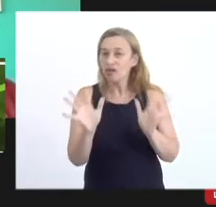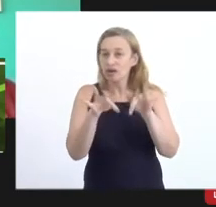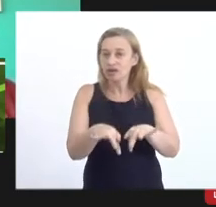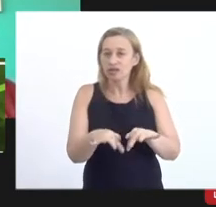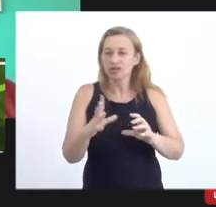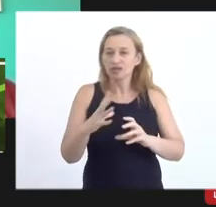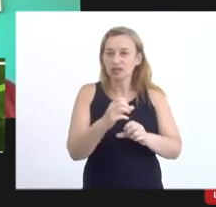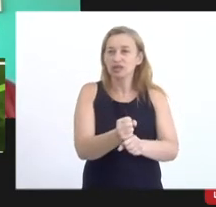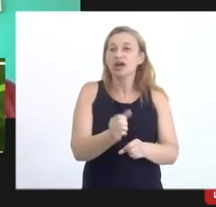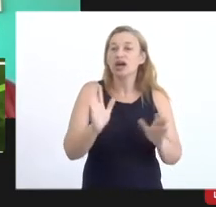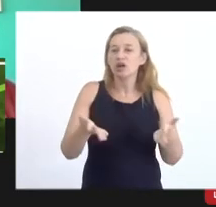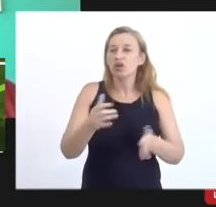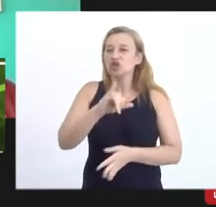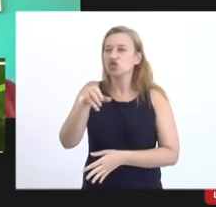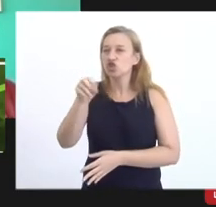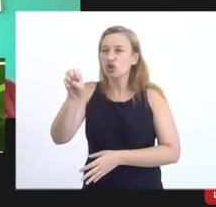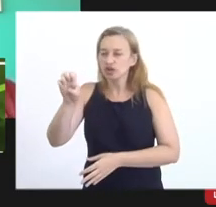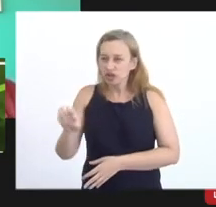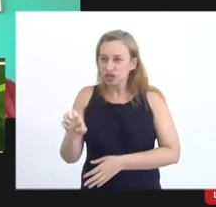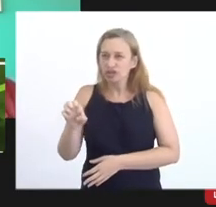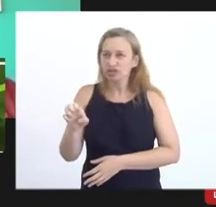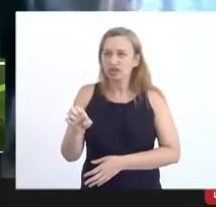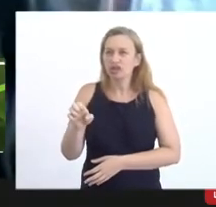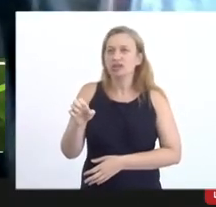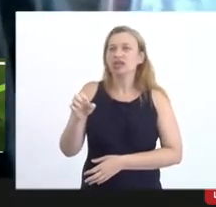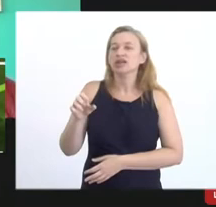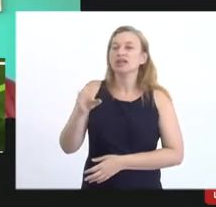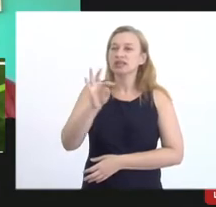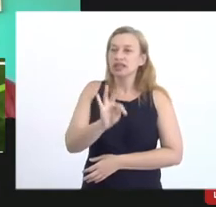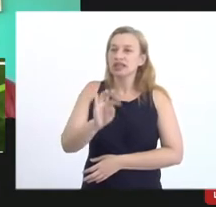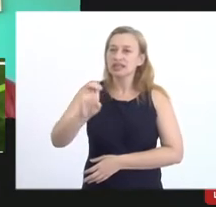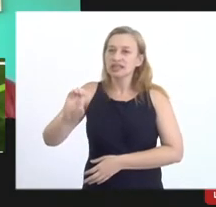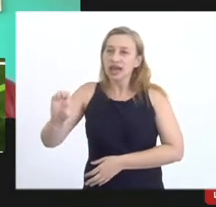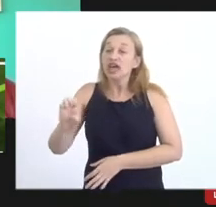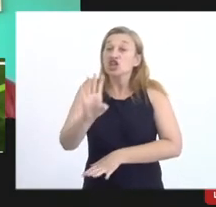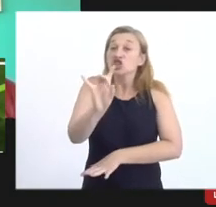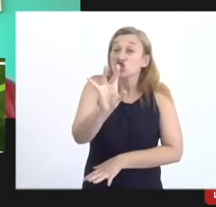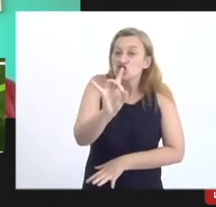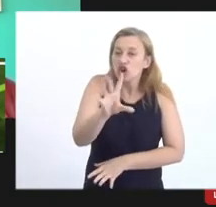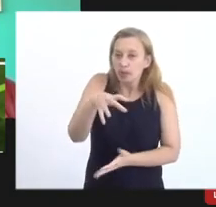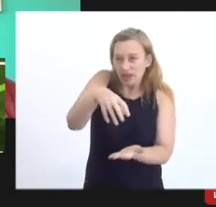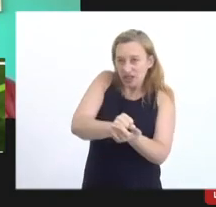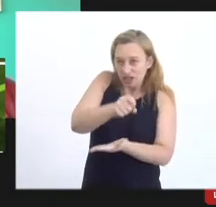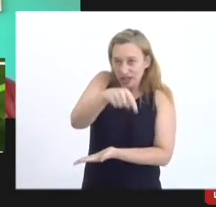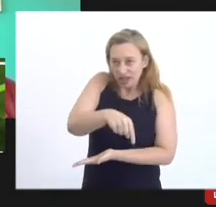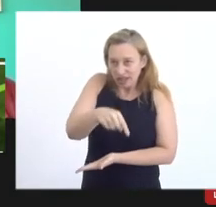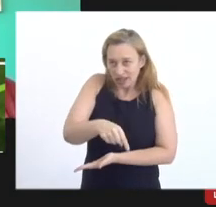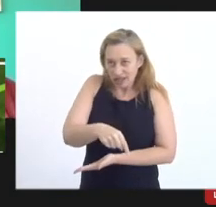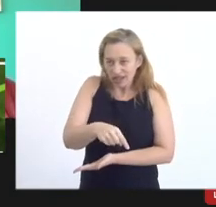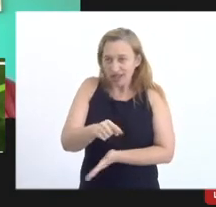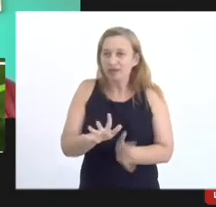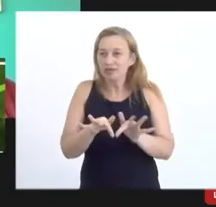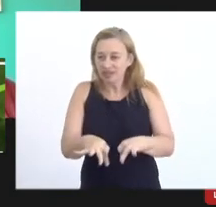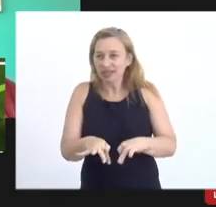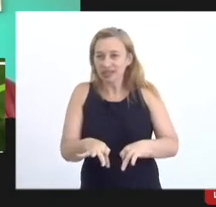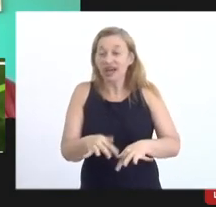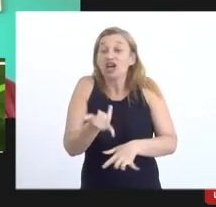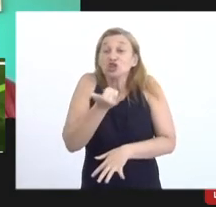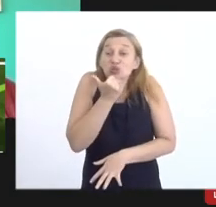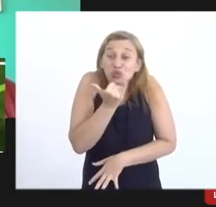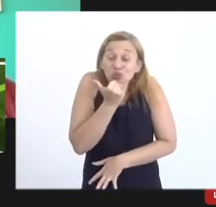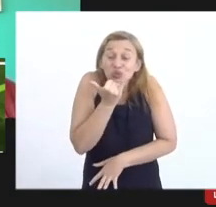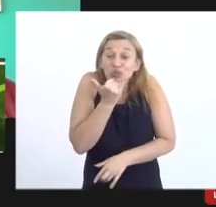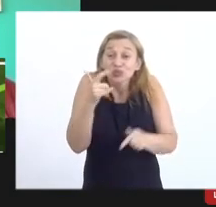passar aqui pro Jorge Eduardo aqui do TCE porque a gente tem que saber só pra deixar só pra deixar registrado também conclui então desculpa eu te